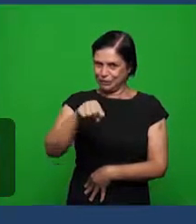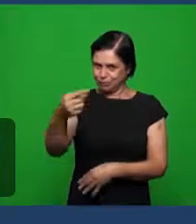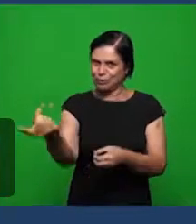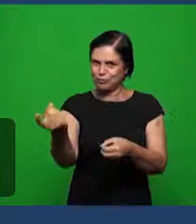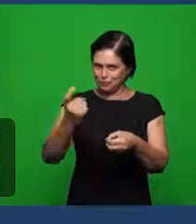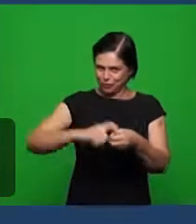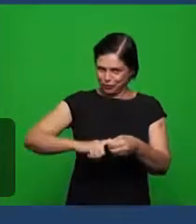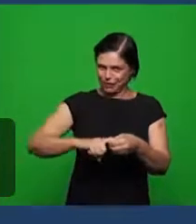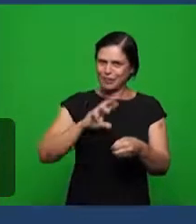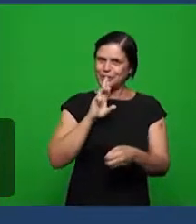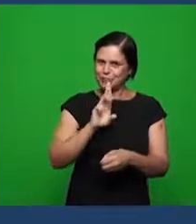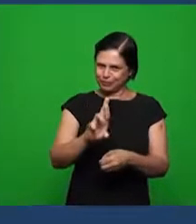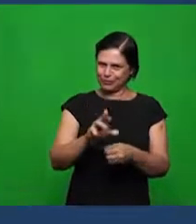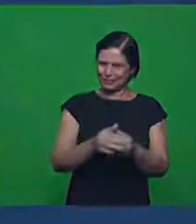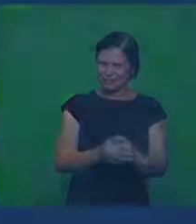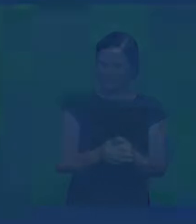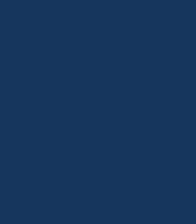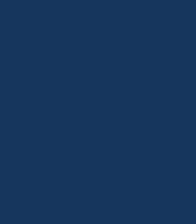retornando com a resposta